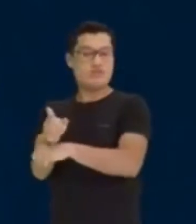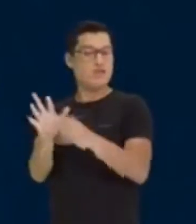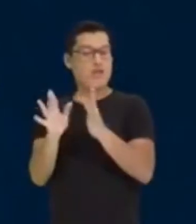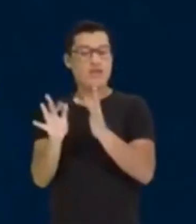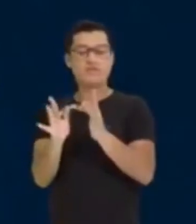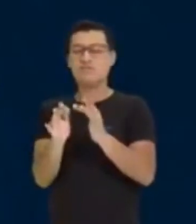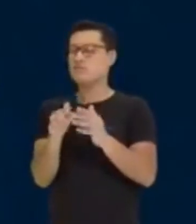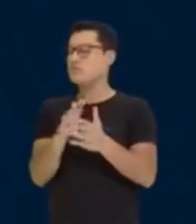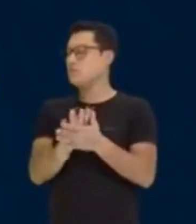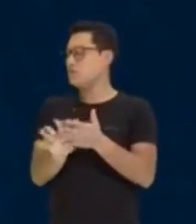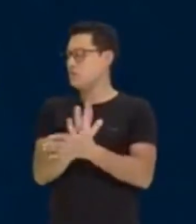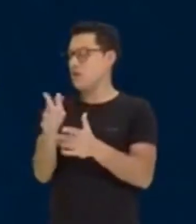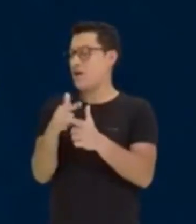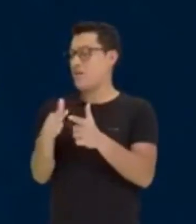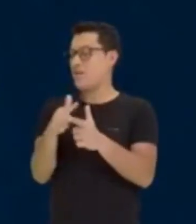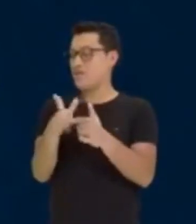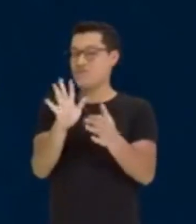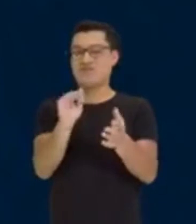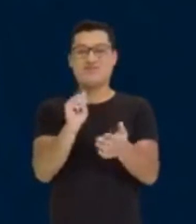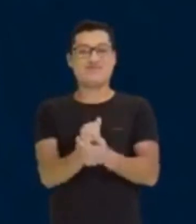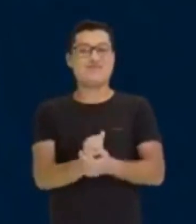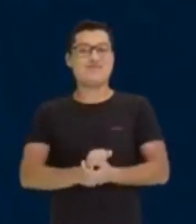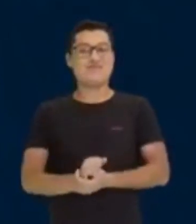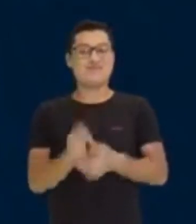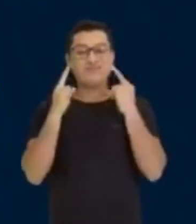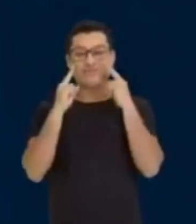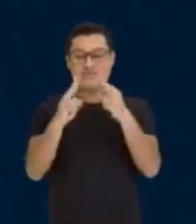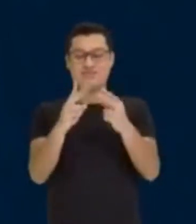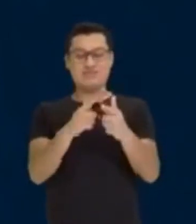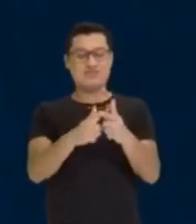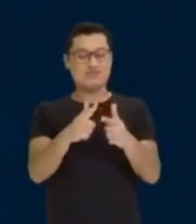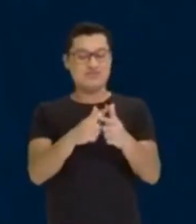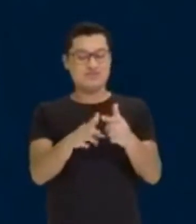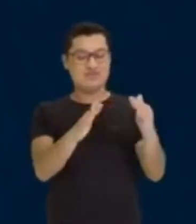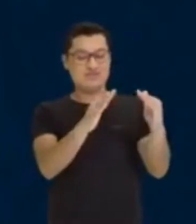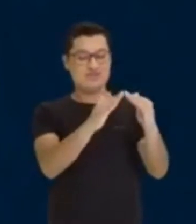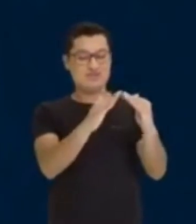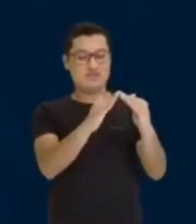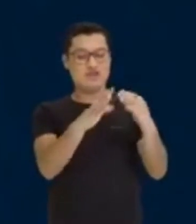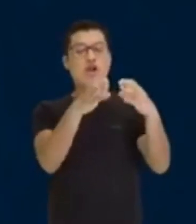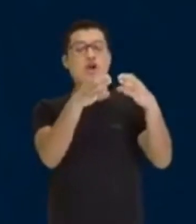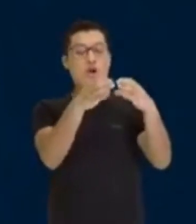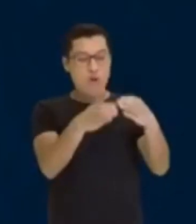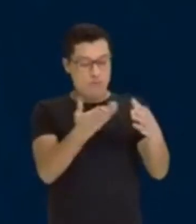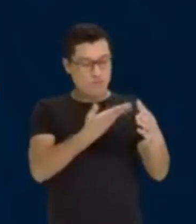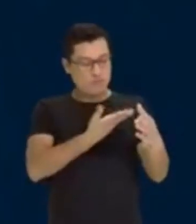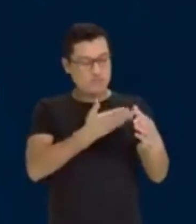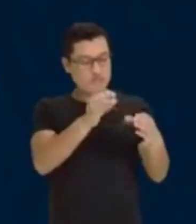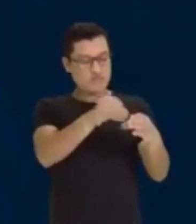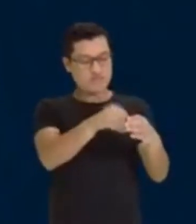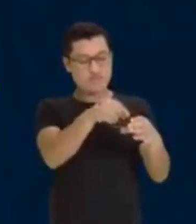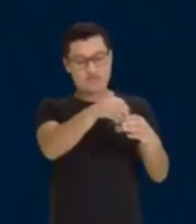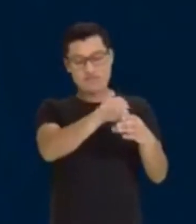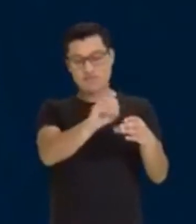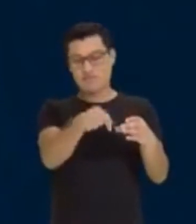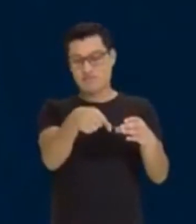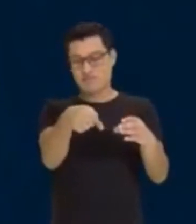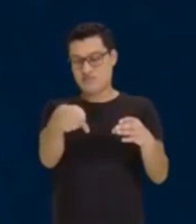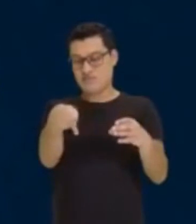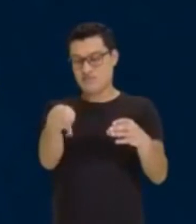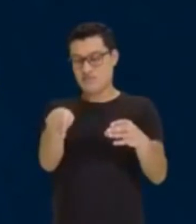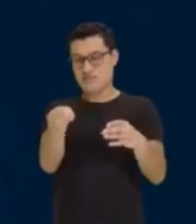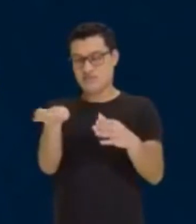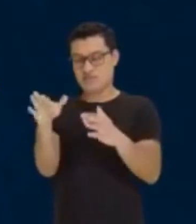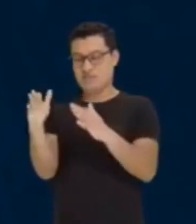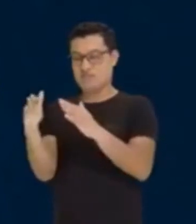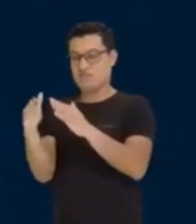problemas. Só que o seguinte, pessoal, na situação-problema, a casa da onde esse amiguinho aqui vai sair, ó, para